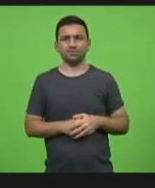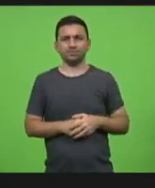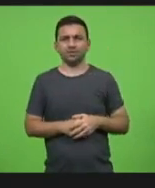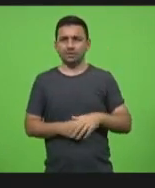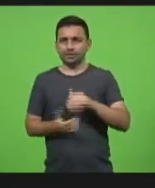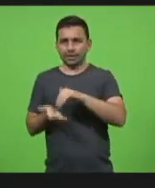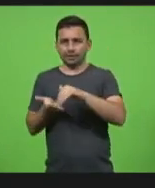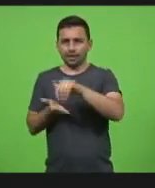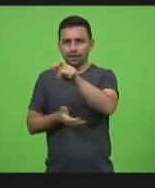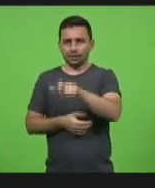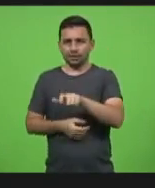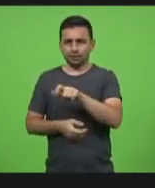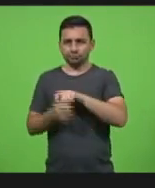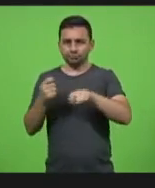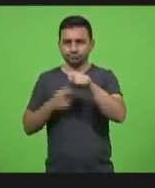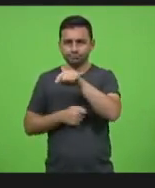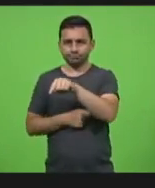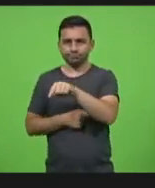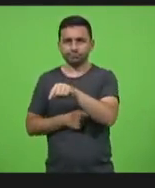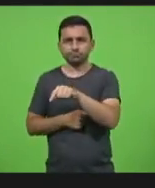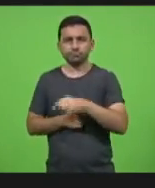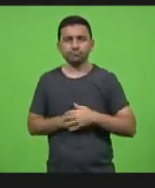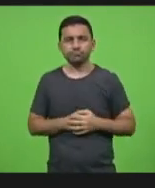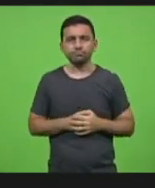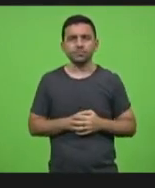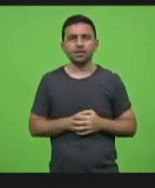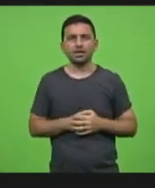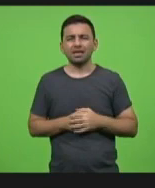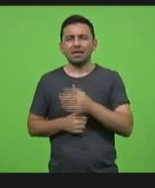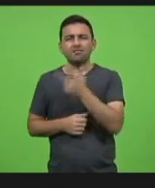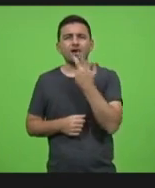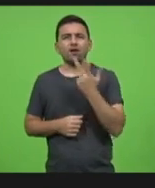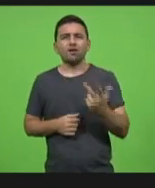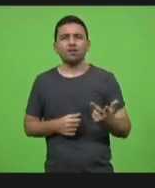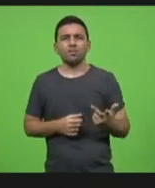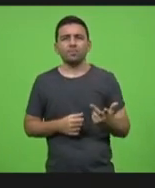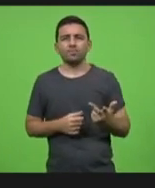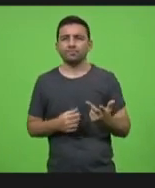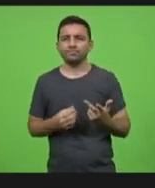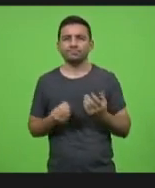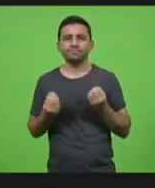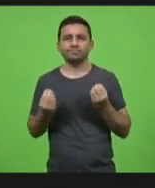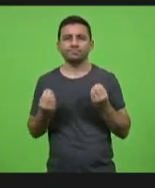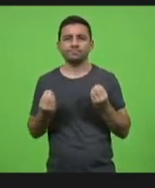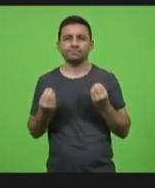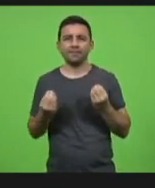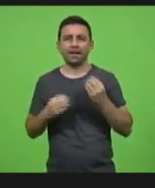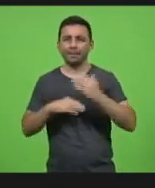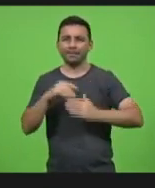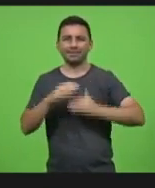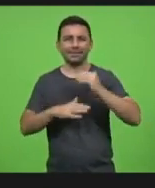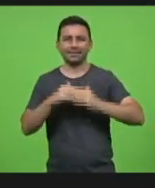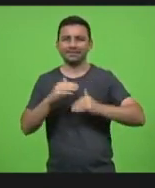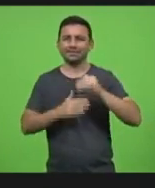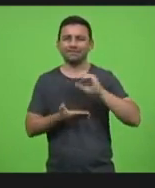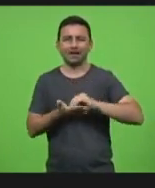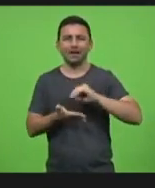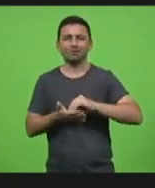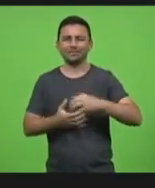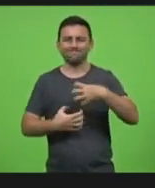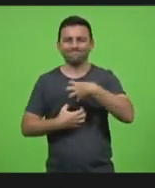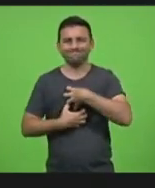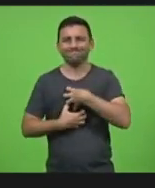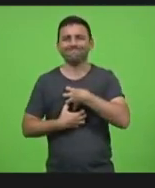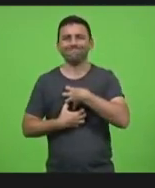secretário da fazenda dizer é uma falta de habilidade é uma falta de sensibilidade